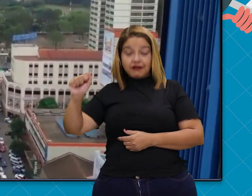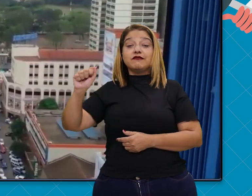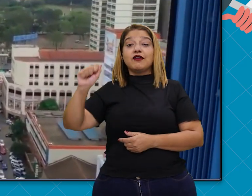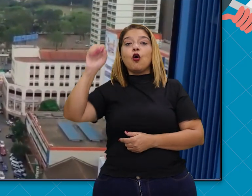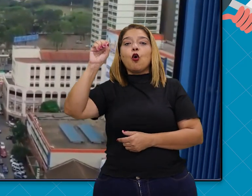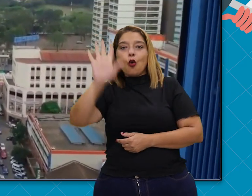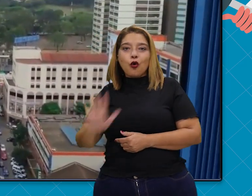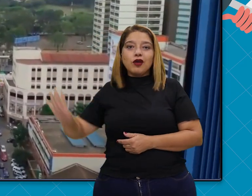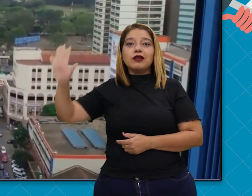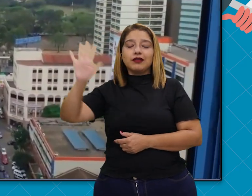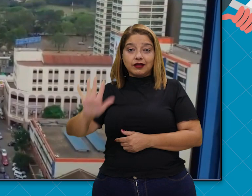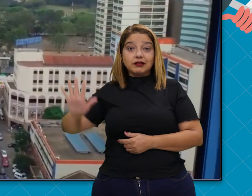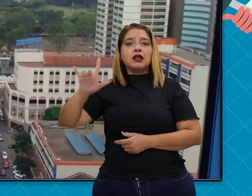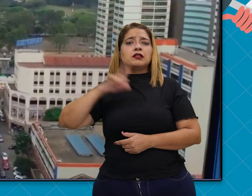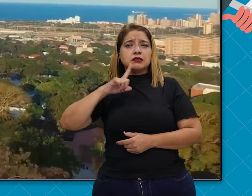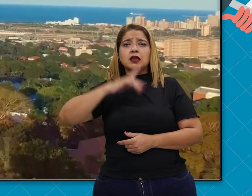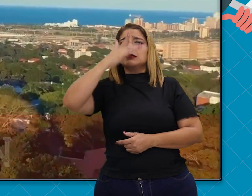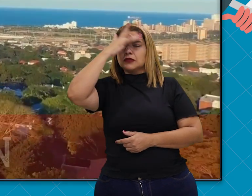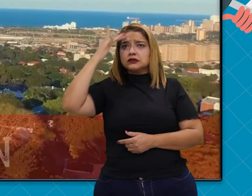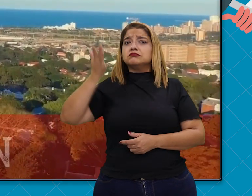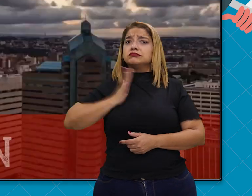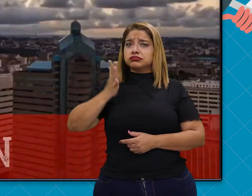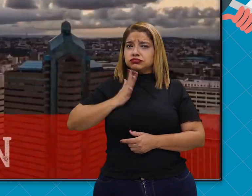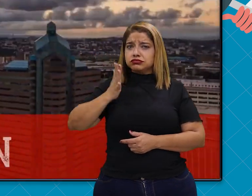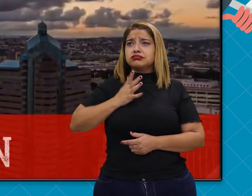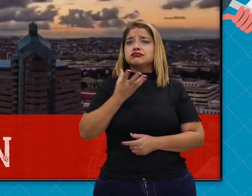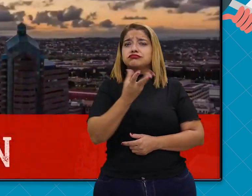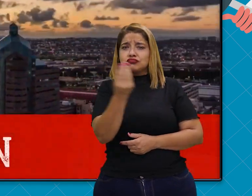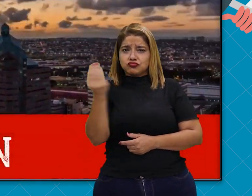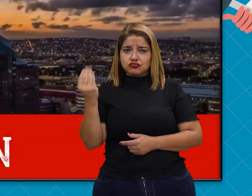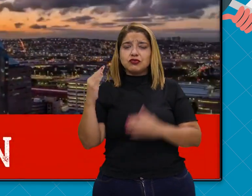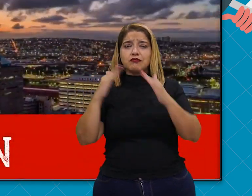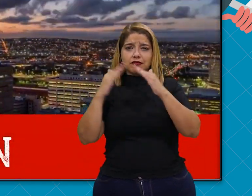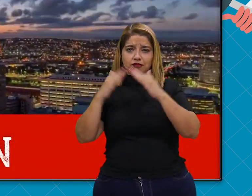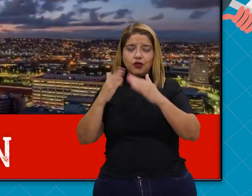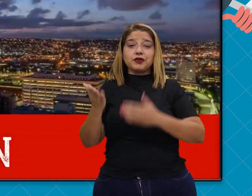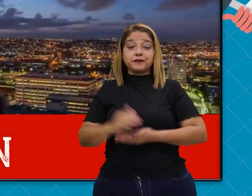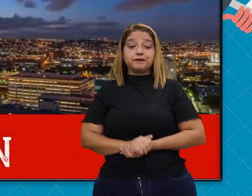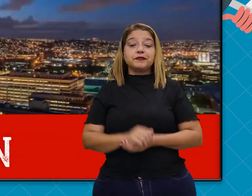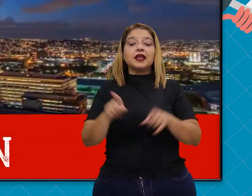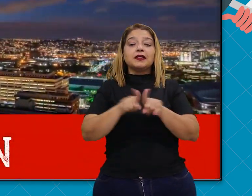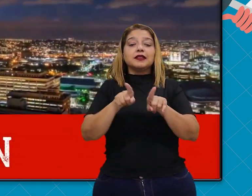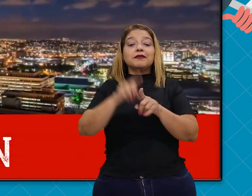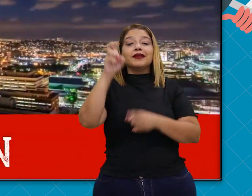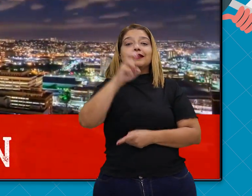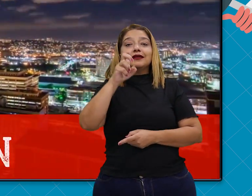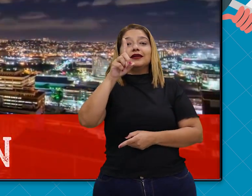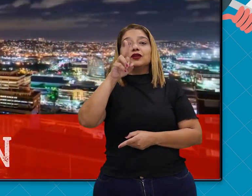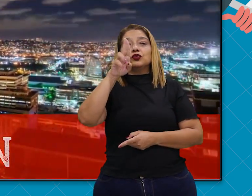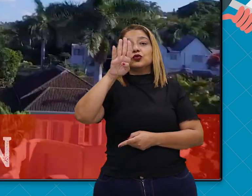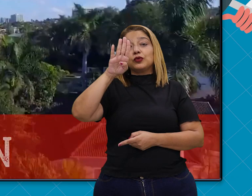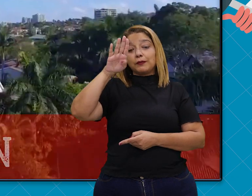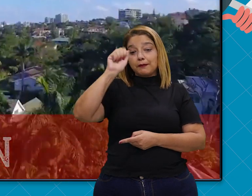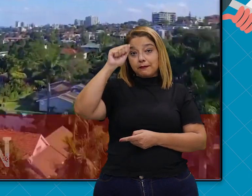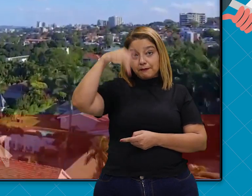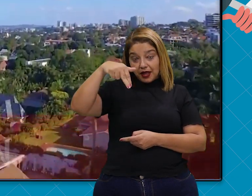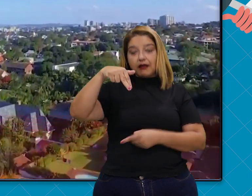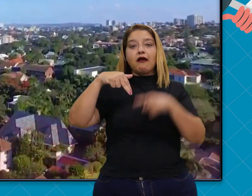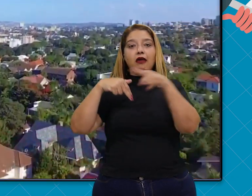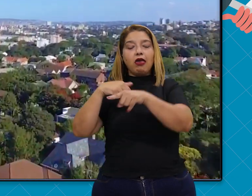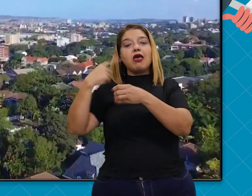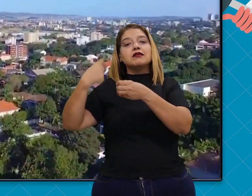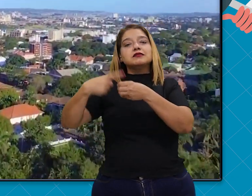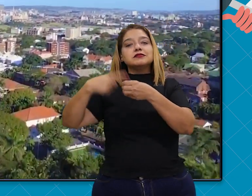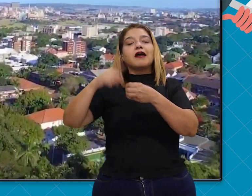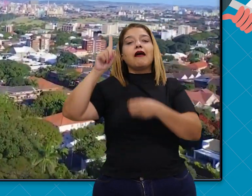milionários que vivem por lá. Em quinto lugar, temos Durba. Durba é uma cidade localizada ao leste da África